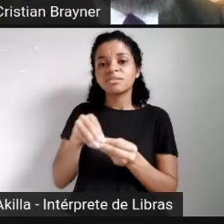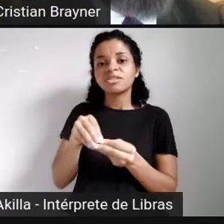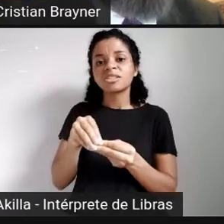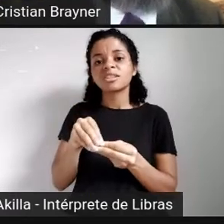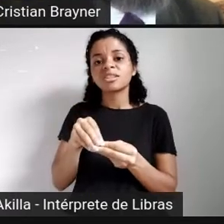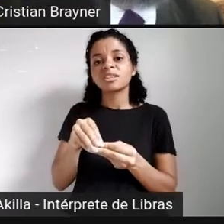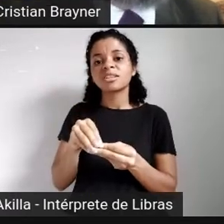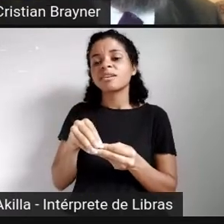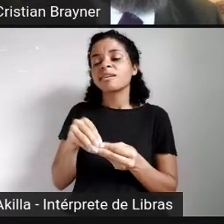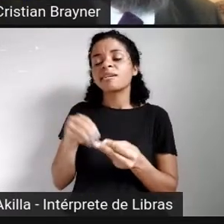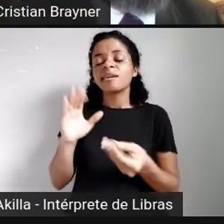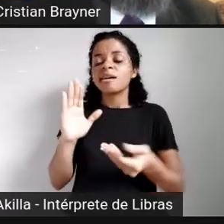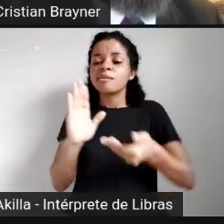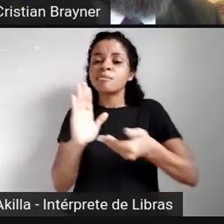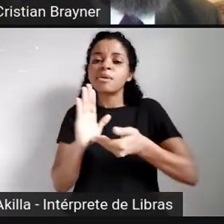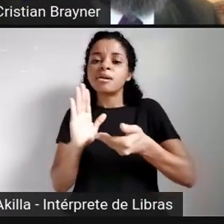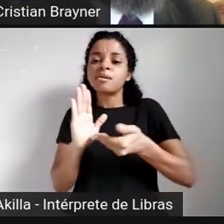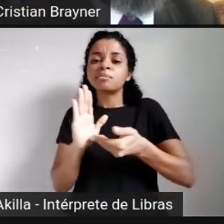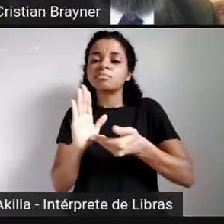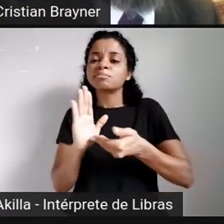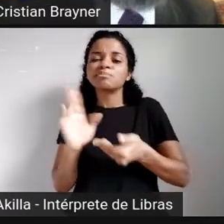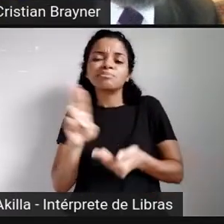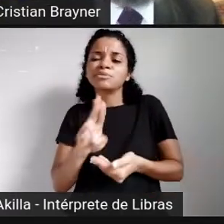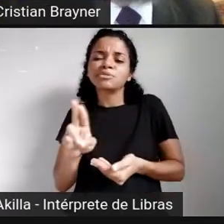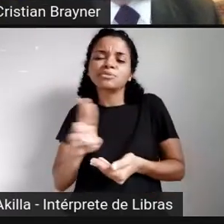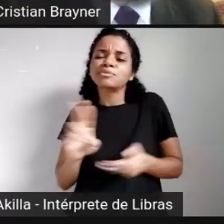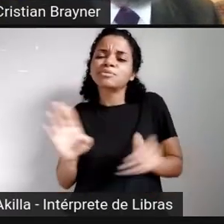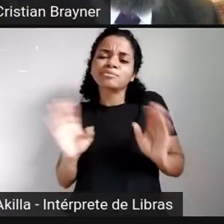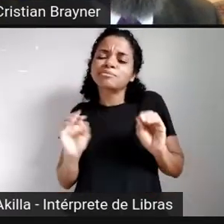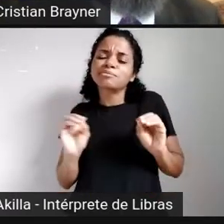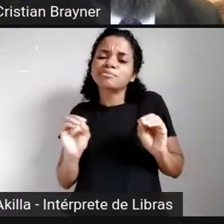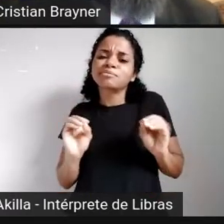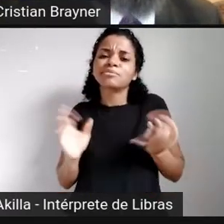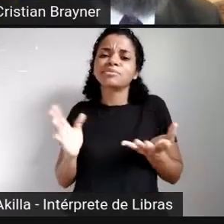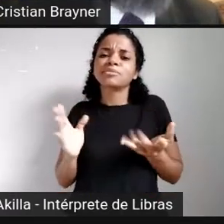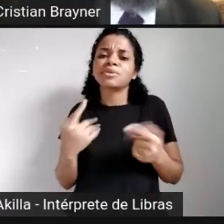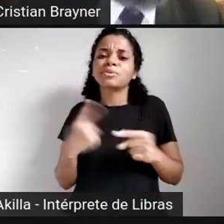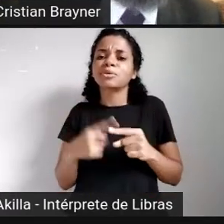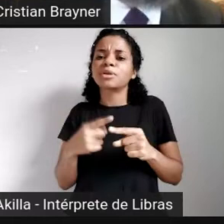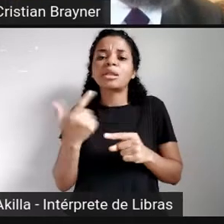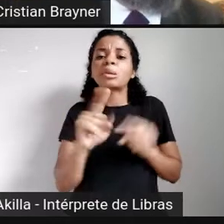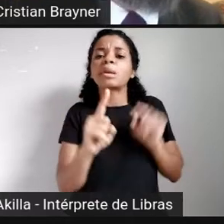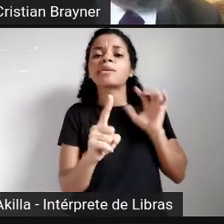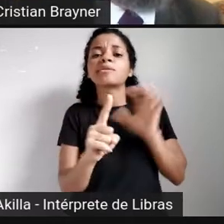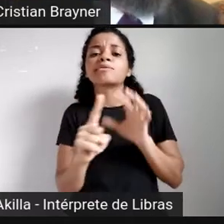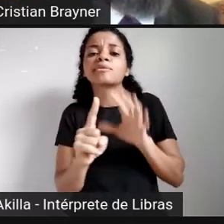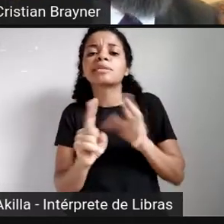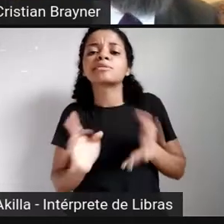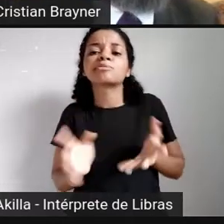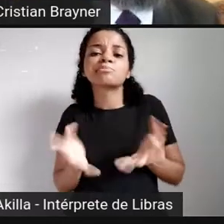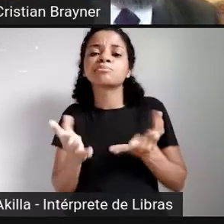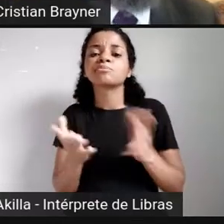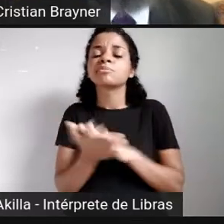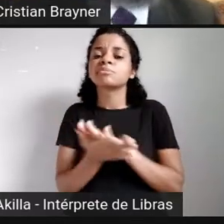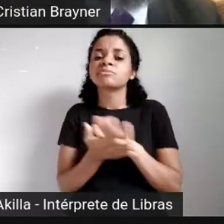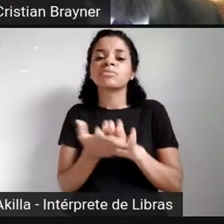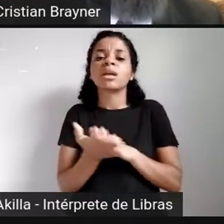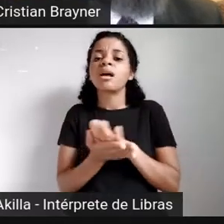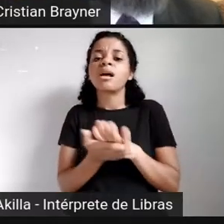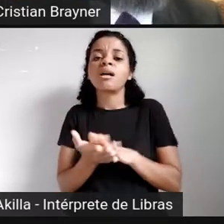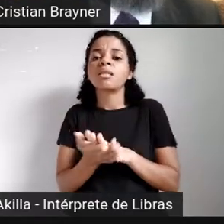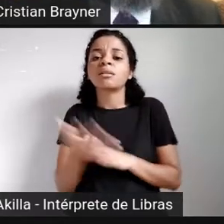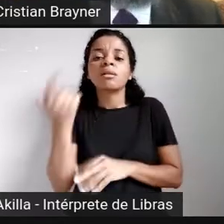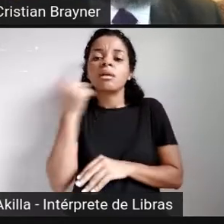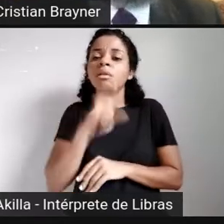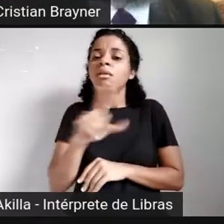comunicacional, dentro da perspectiva do Patrick Charoudot, pois ela não gera o agir sobre o outro, esvaziada de elementos de persuasão. Você não consegue